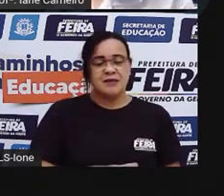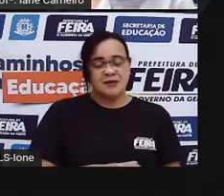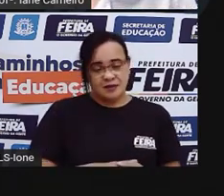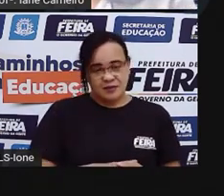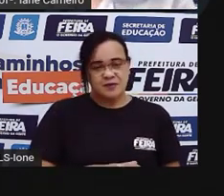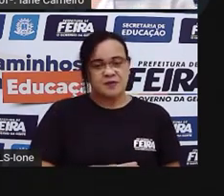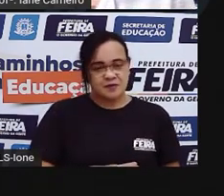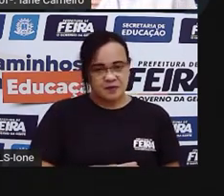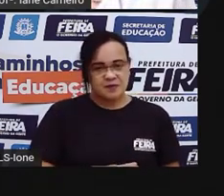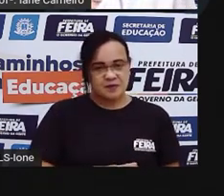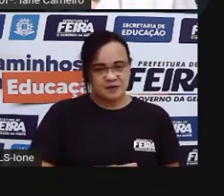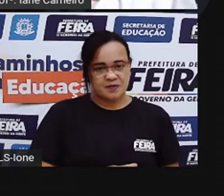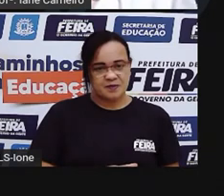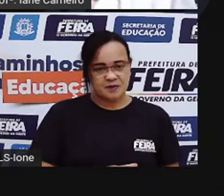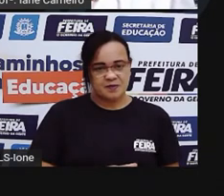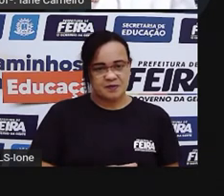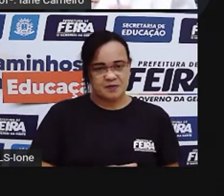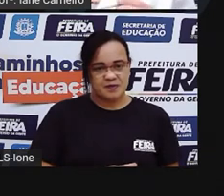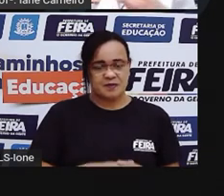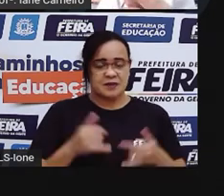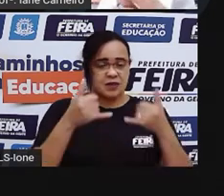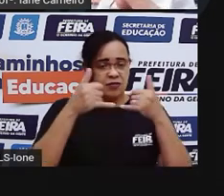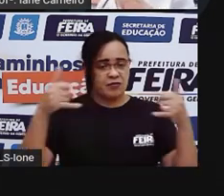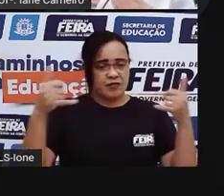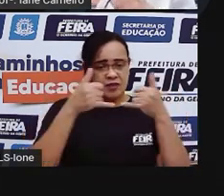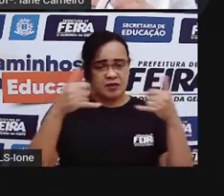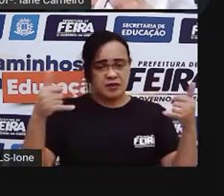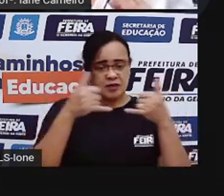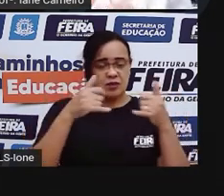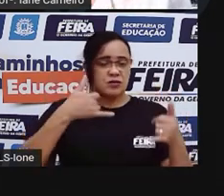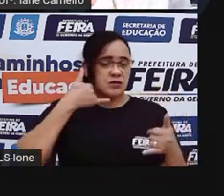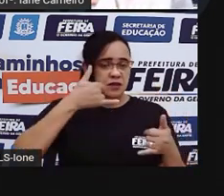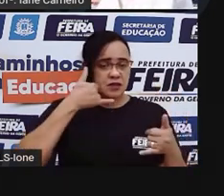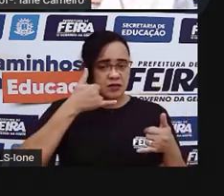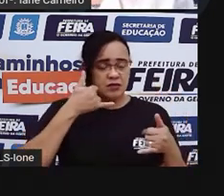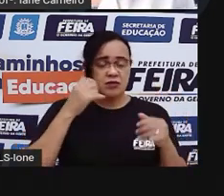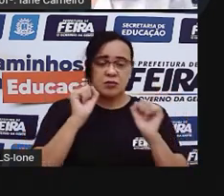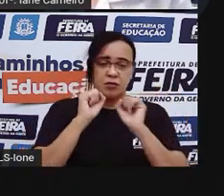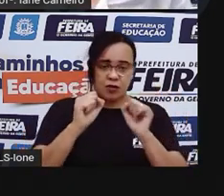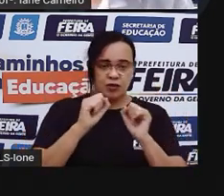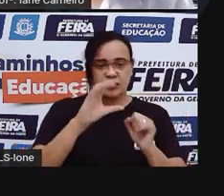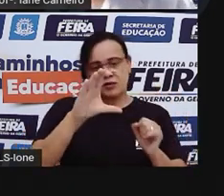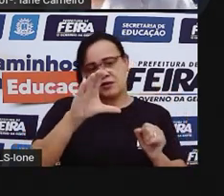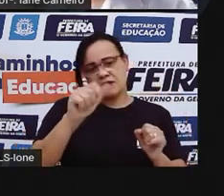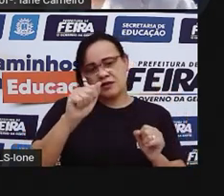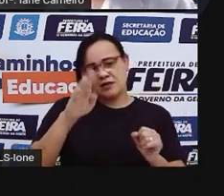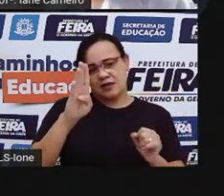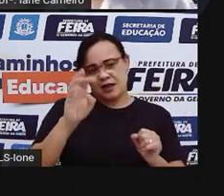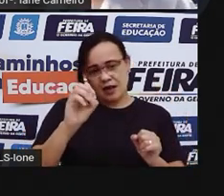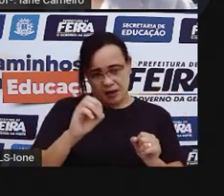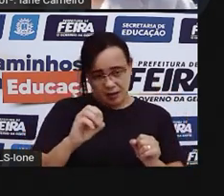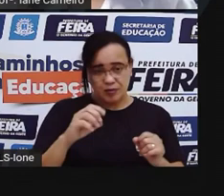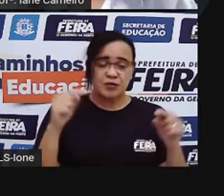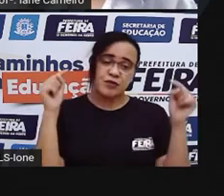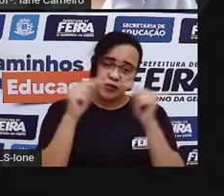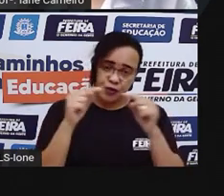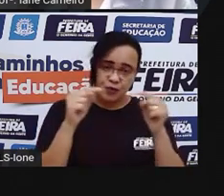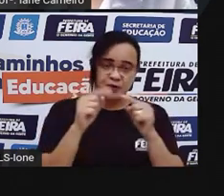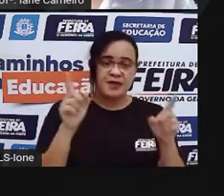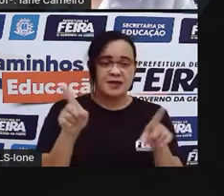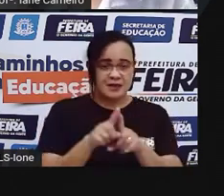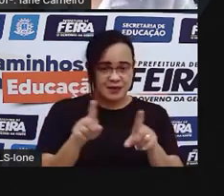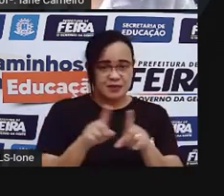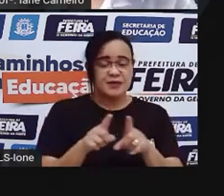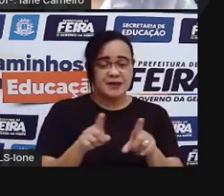Trouxe um cabo Ó O cabo Do telefone O cabo do fio Né? Tem o mesmo Escreve da mesma forma Ó como é que